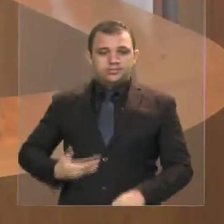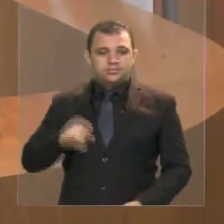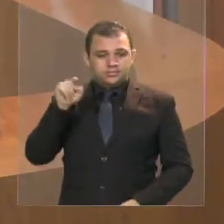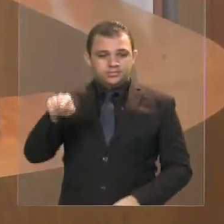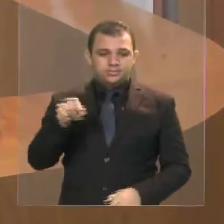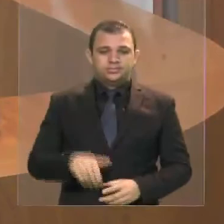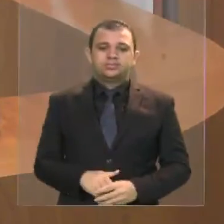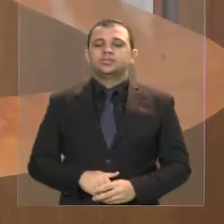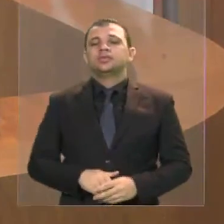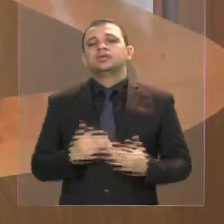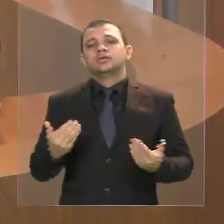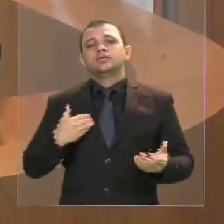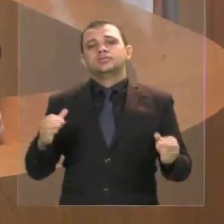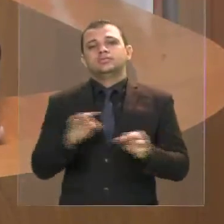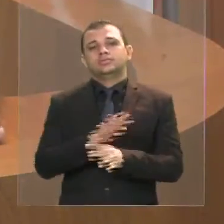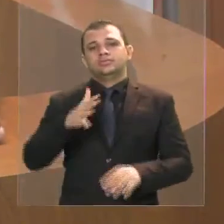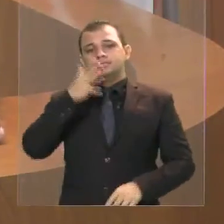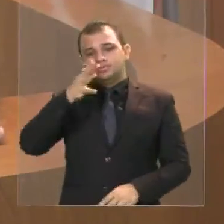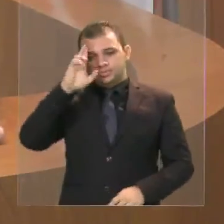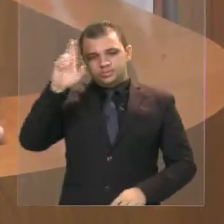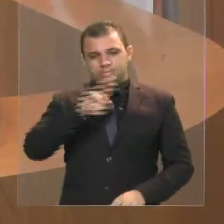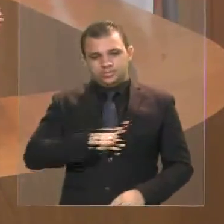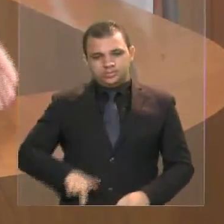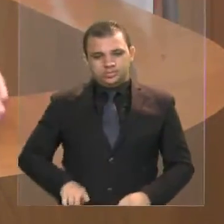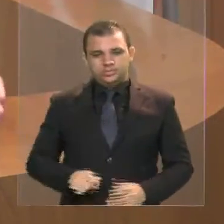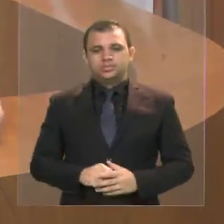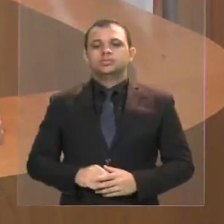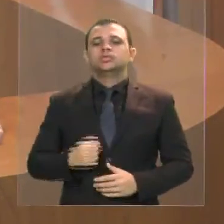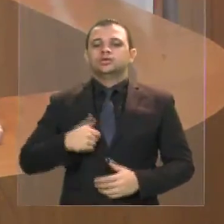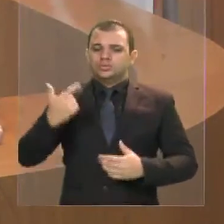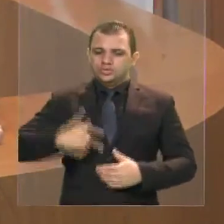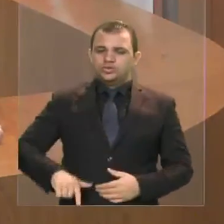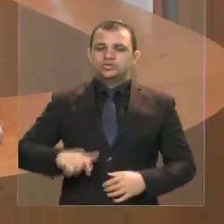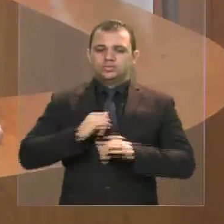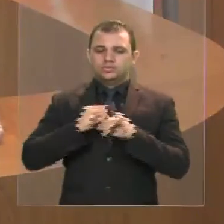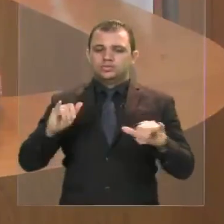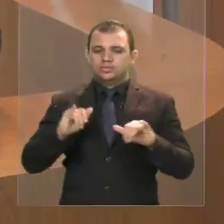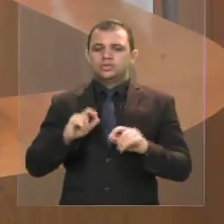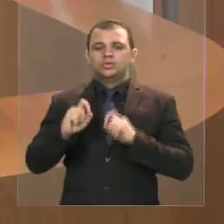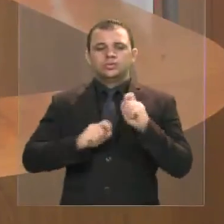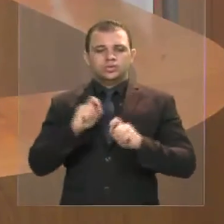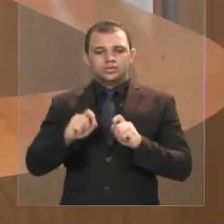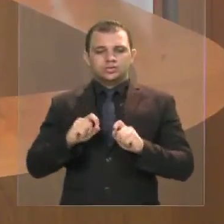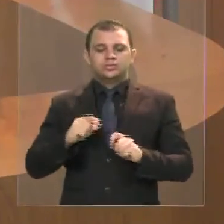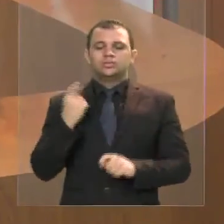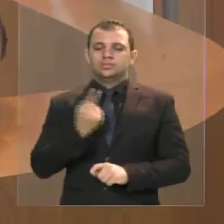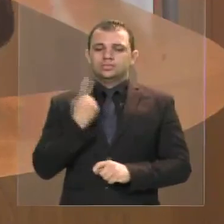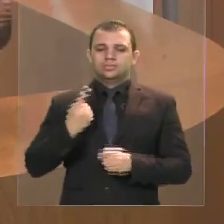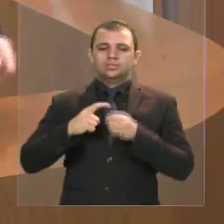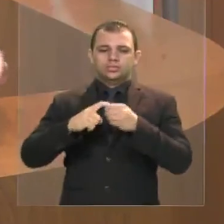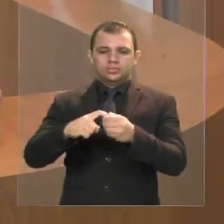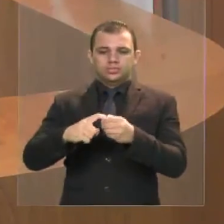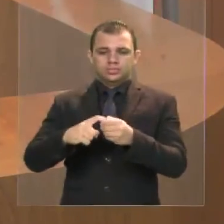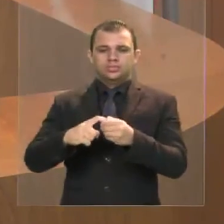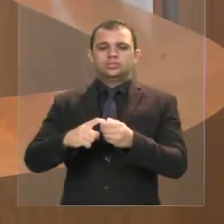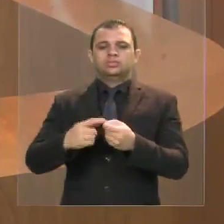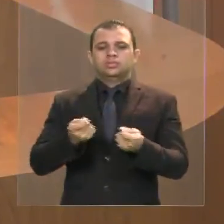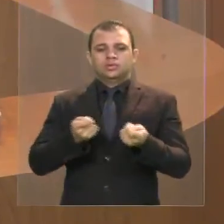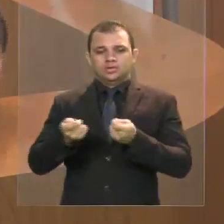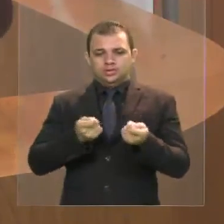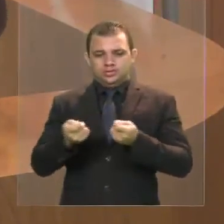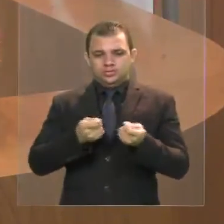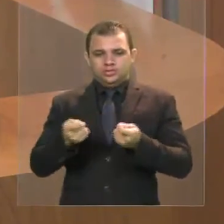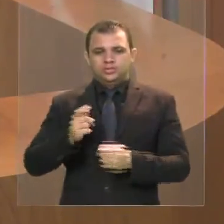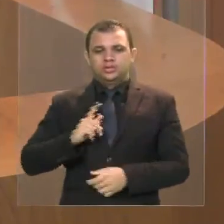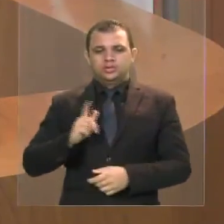Então, finalizo minhas palavras, senhor presidente, ratificando aqui que a nossa parceria administrativa, a